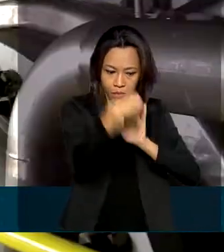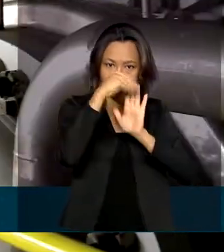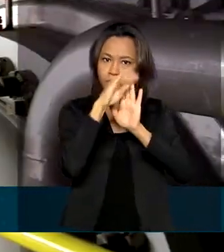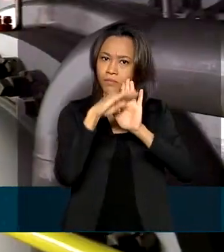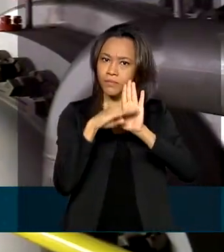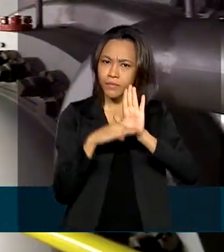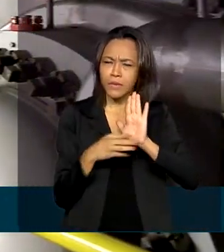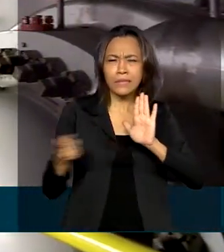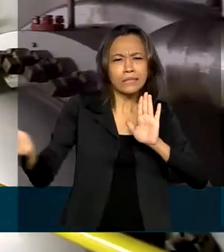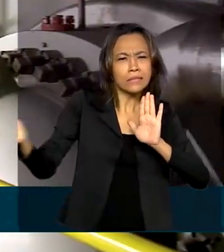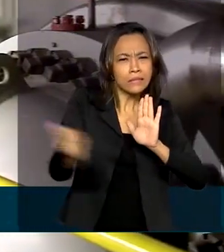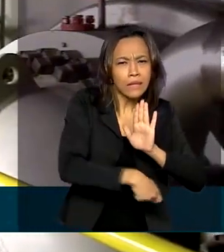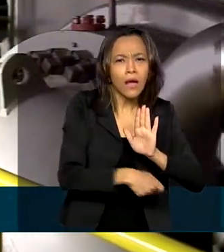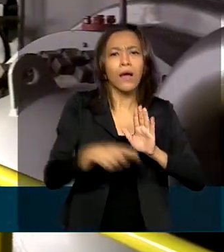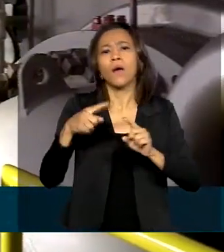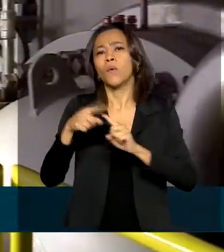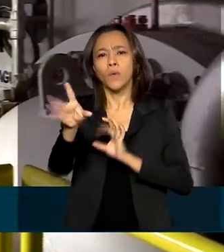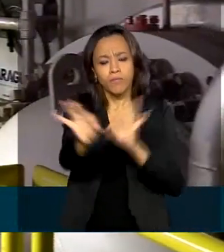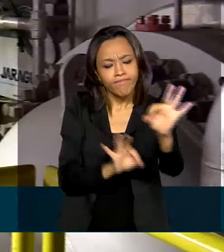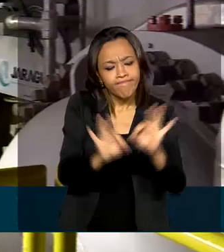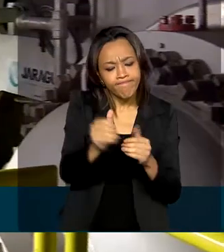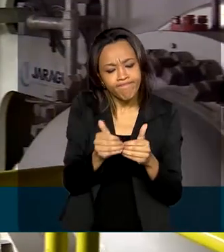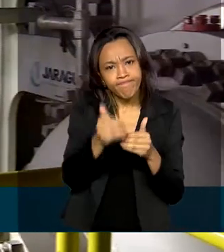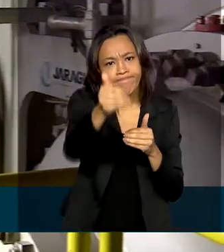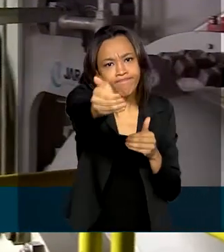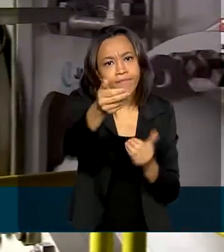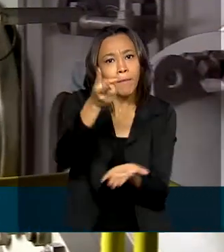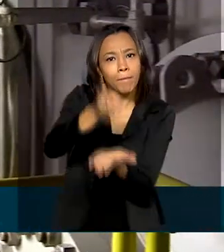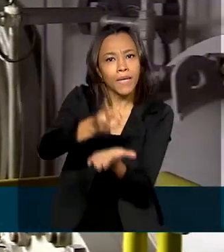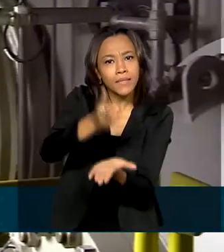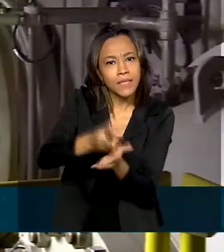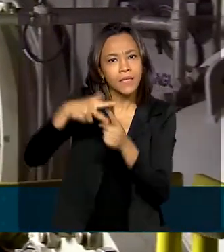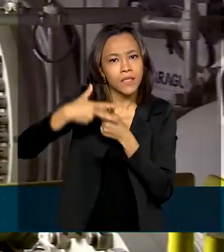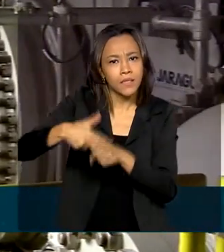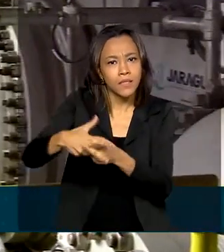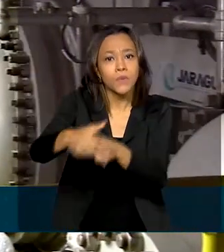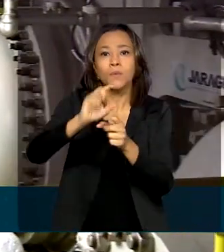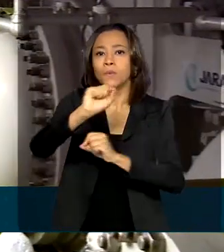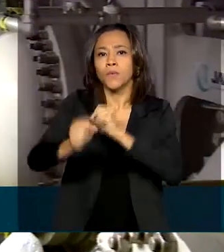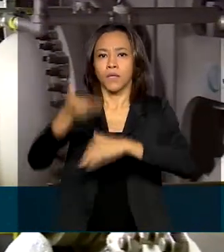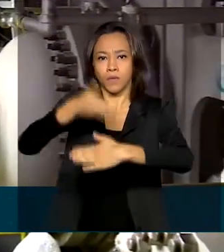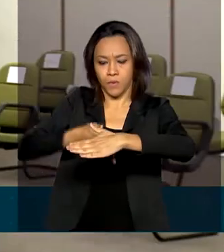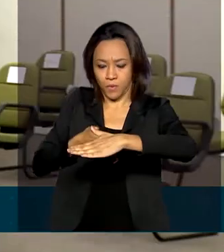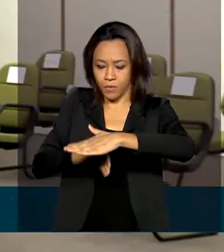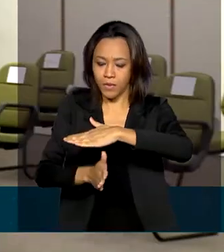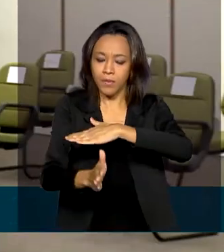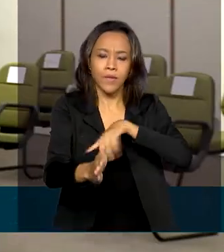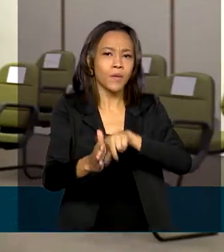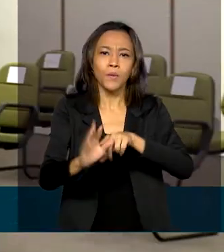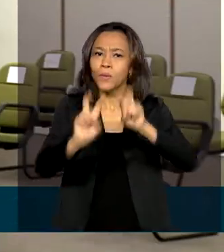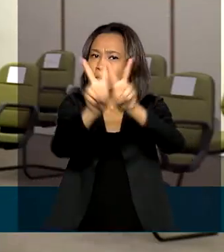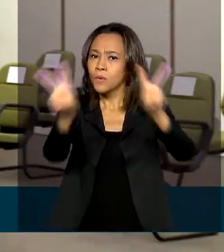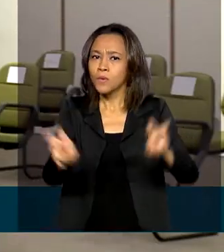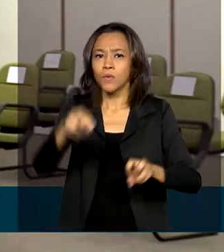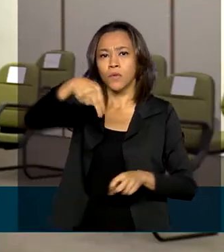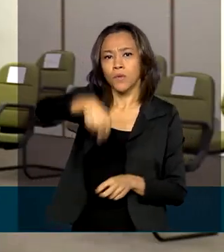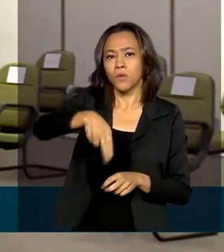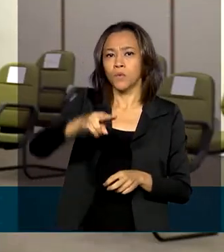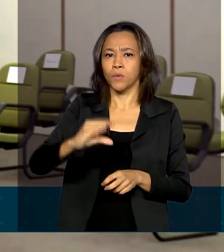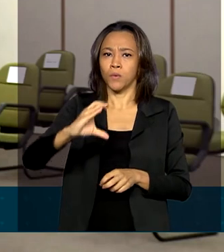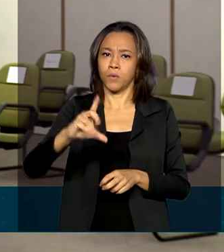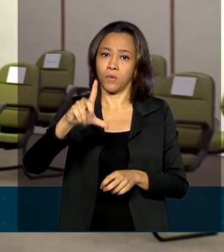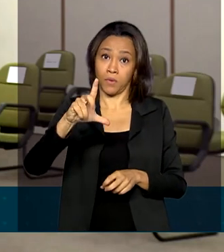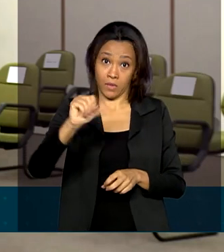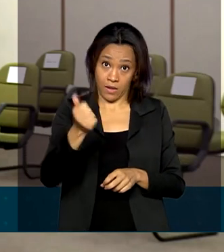projetar, construir, operar e manter submarinos com propulsão nuclear. Uma tecnologia, até